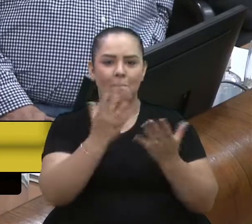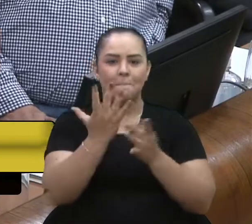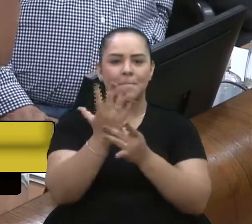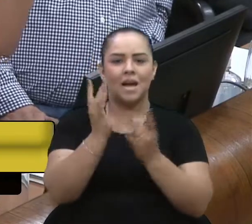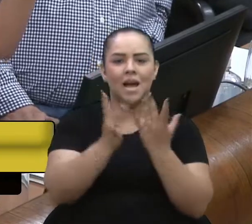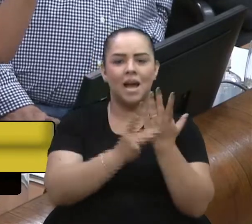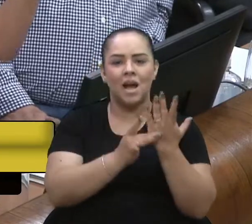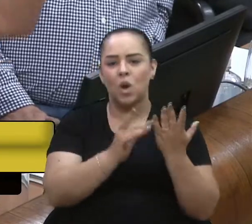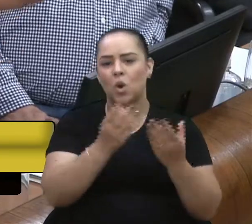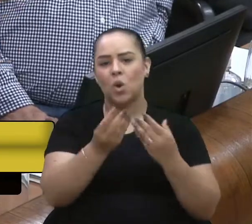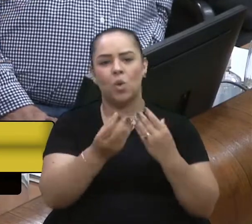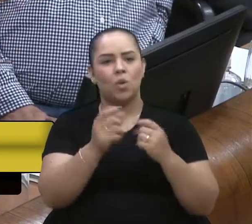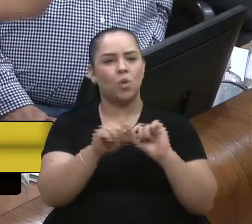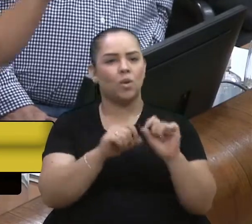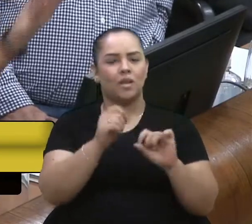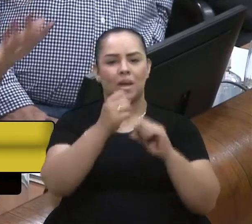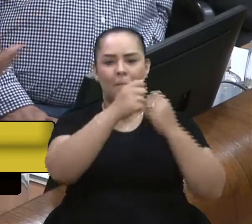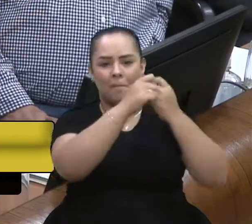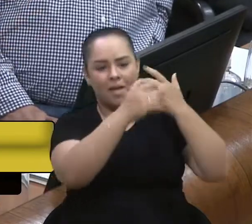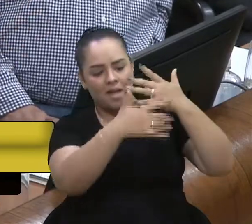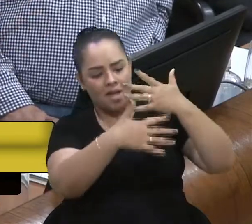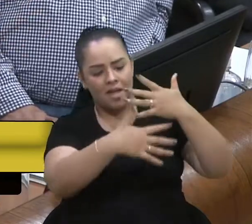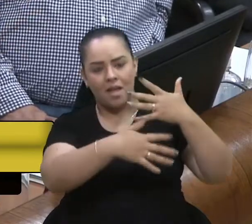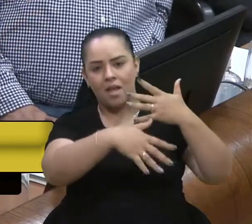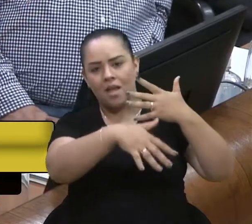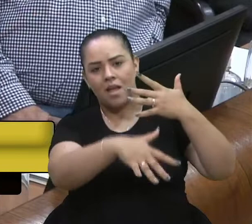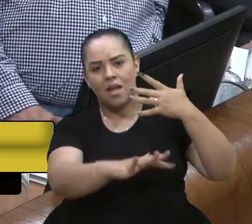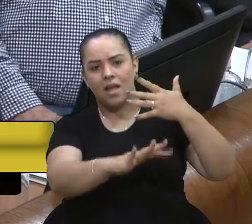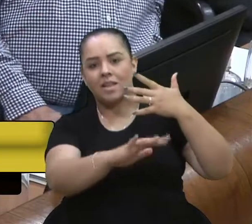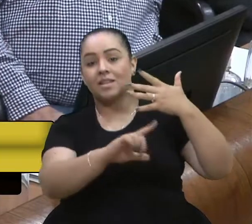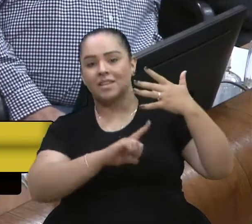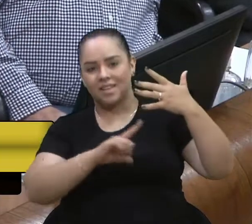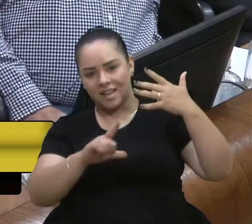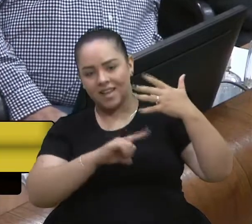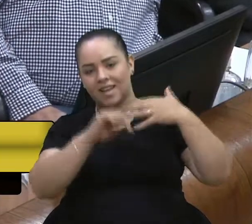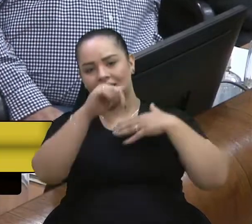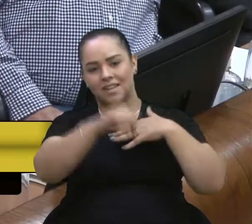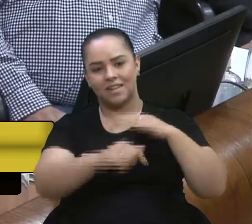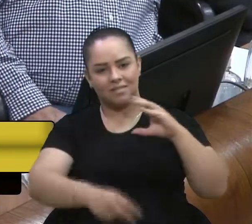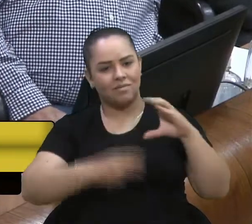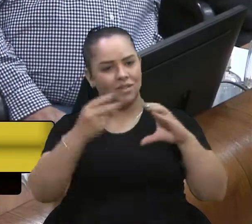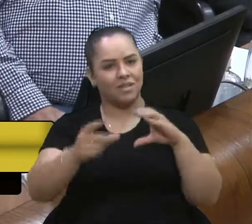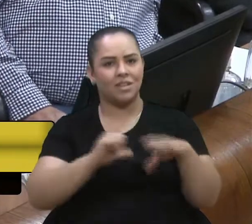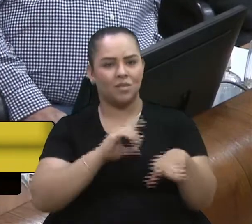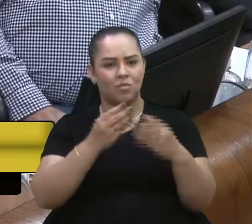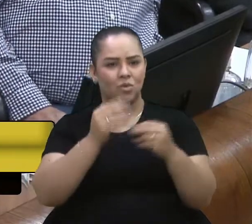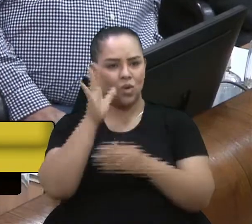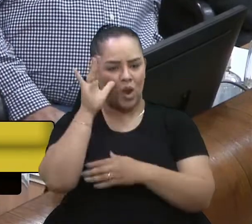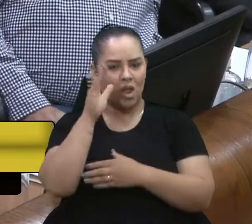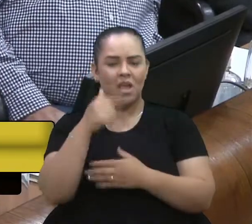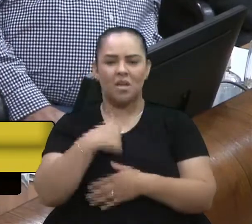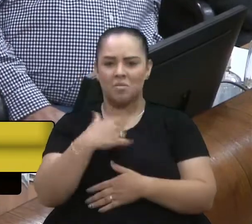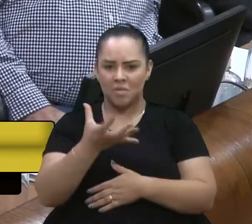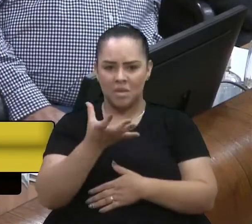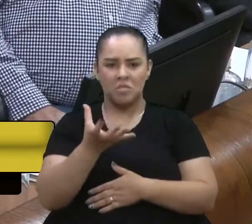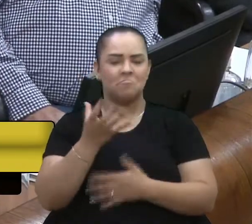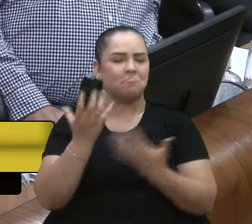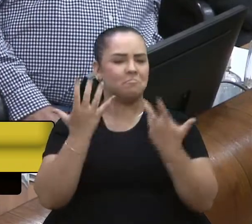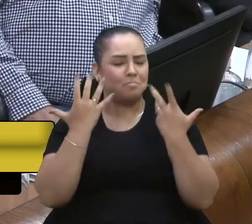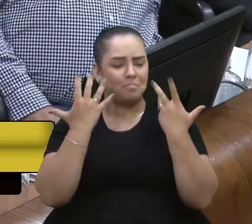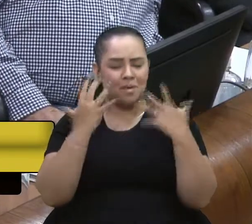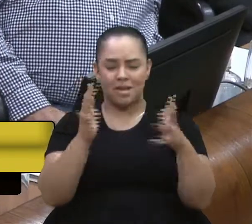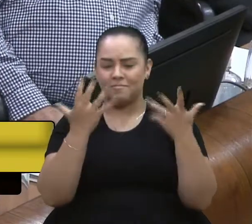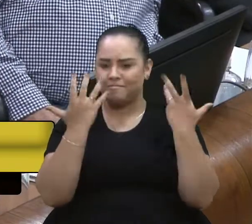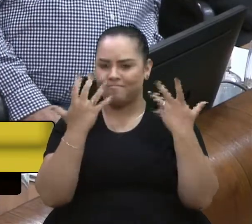como é que surgiu a questão das parreiras que são o nosso quebra-sol aqui então tem muitas curiosidades eu queria parabenizar infinitamente